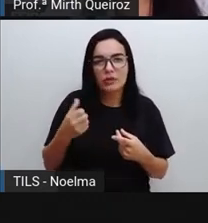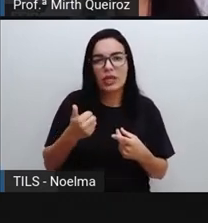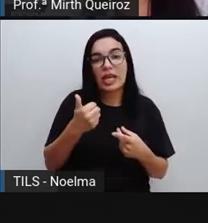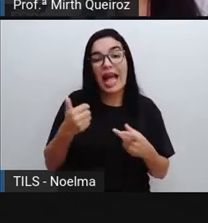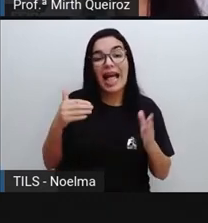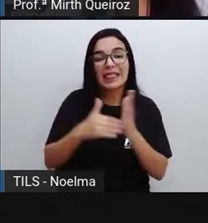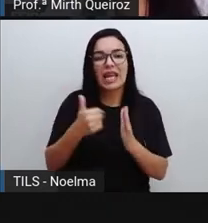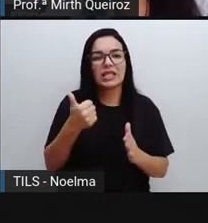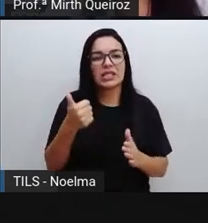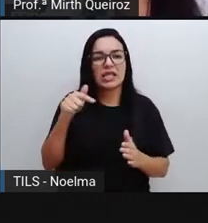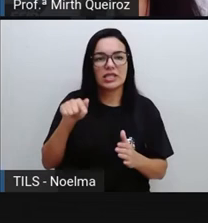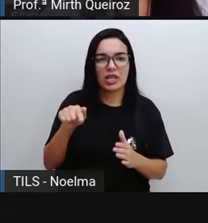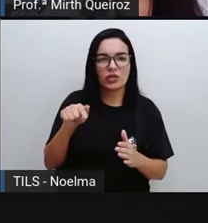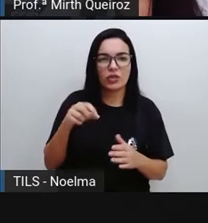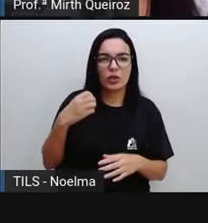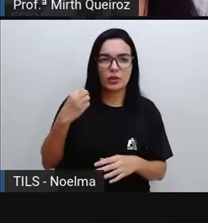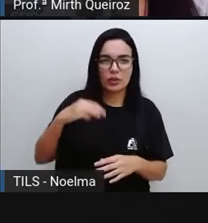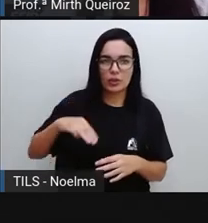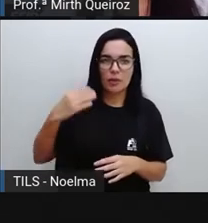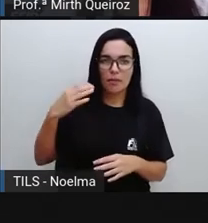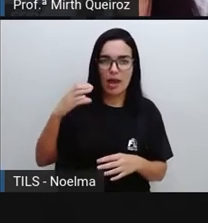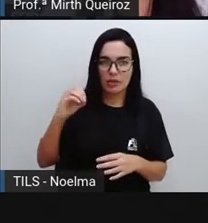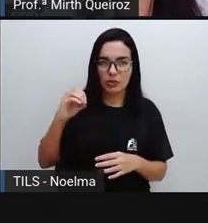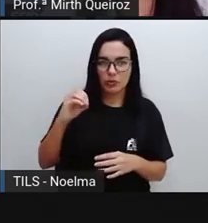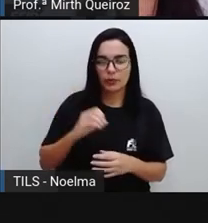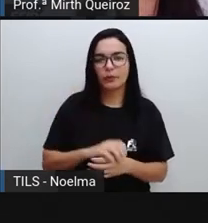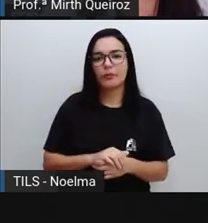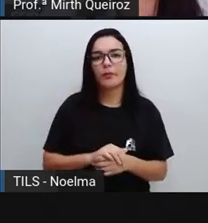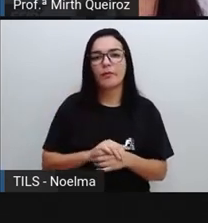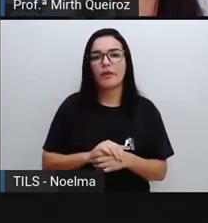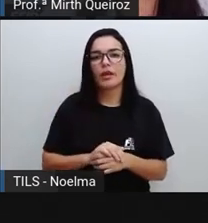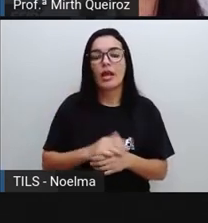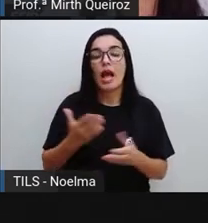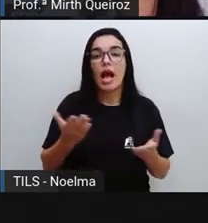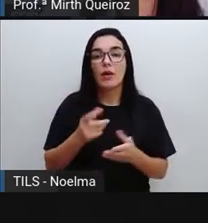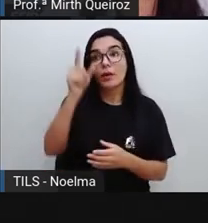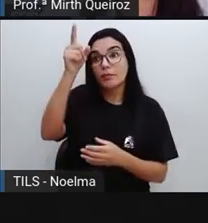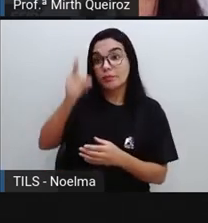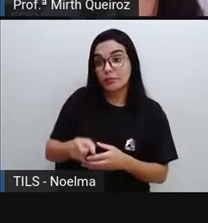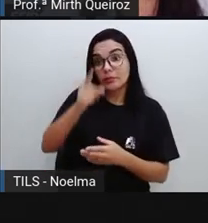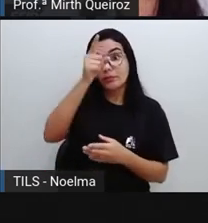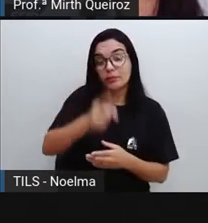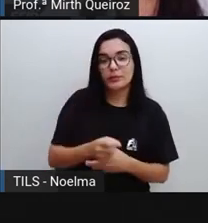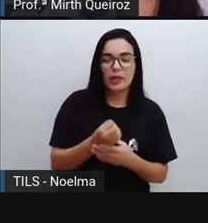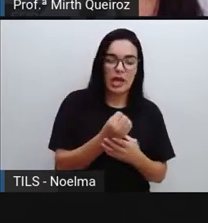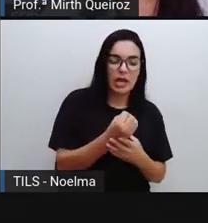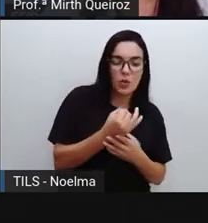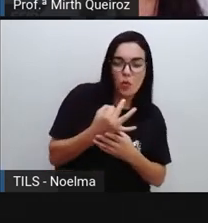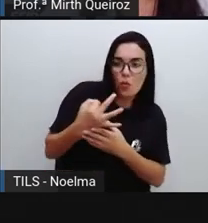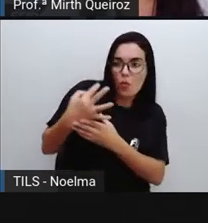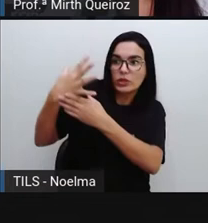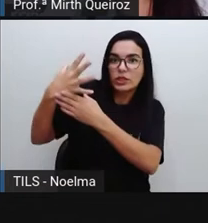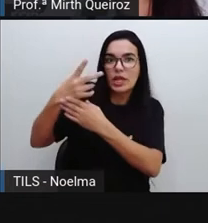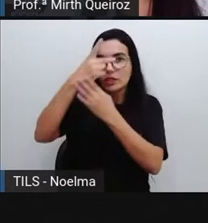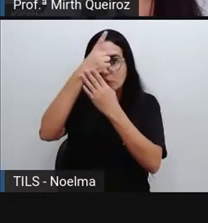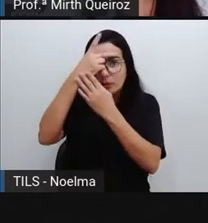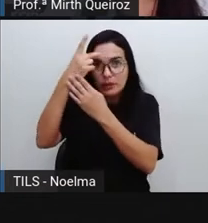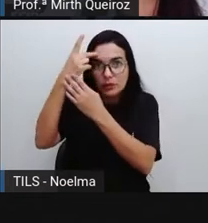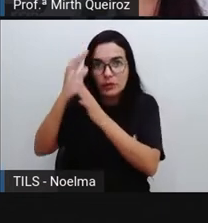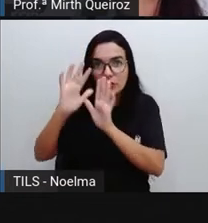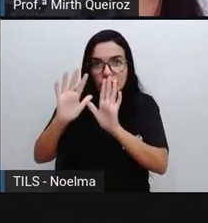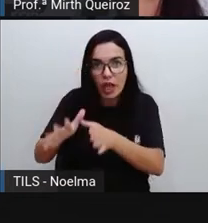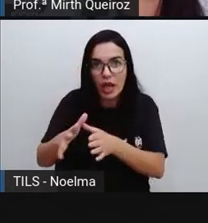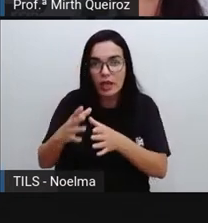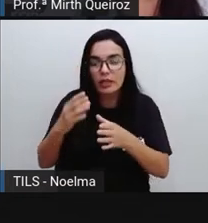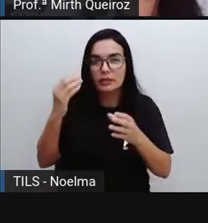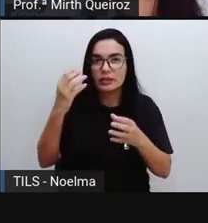15 de março, 17 de março. Significa aí as datas. E na vertical, é a quantidade aí de casos confirmados pelo Ministério da